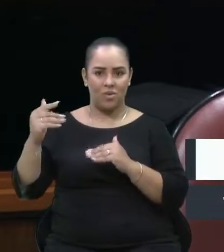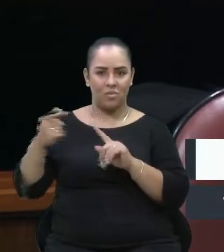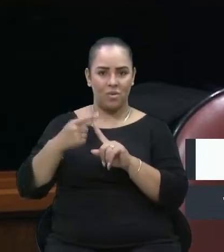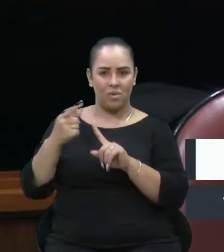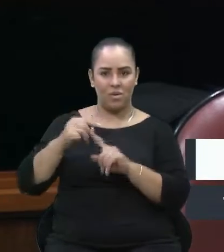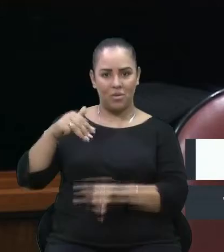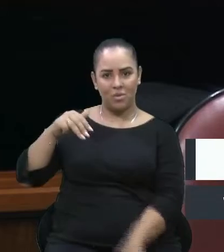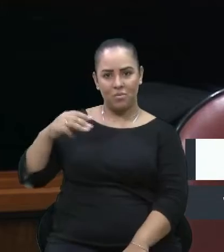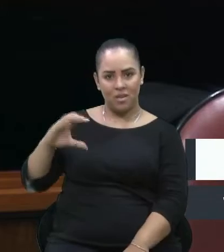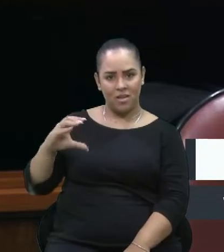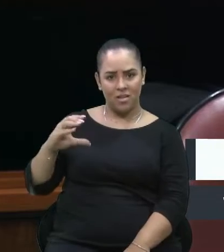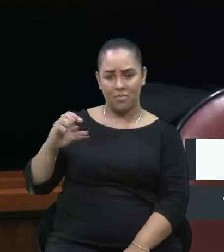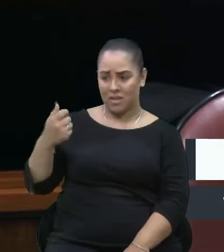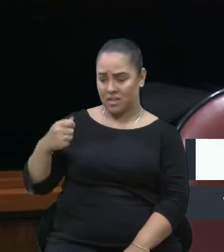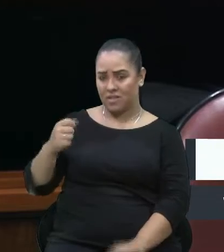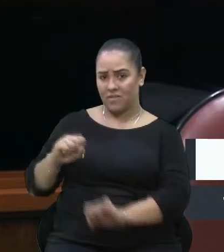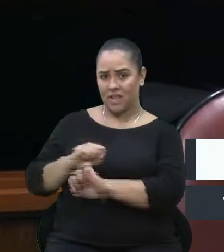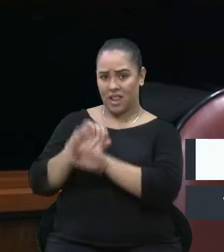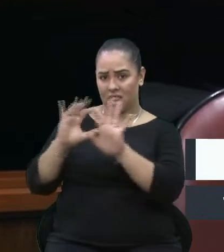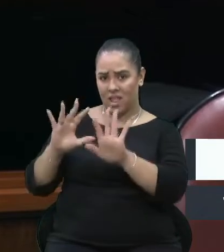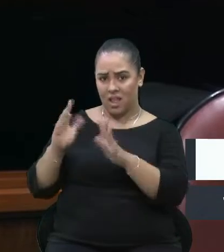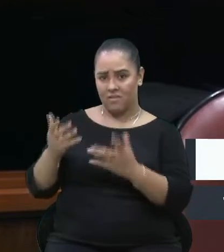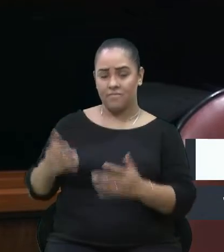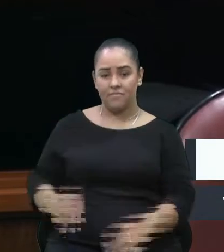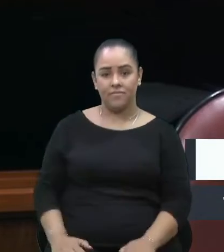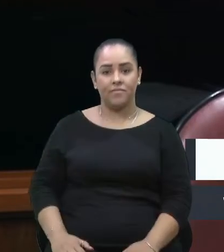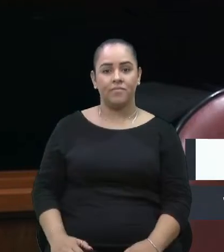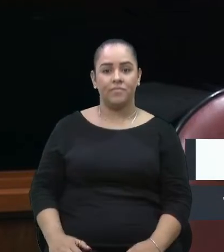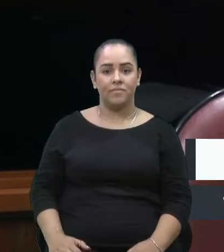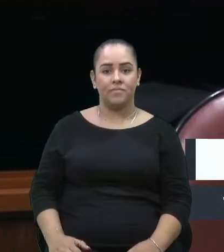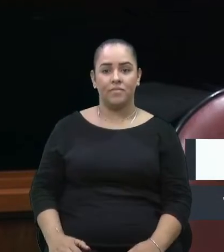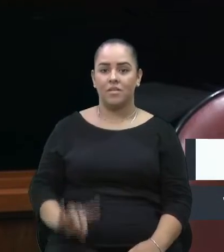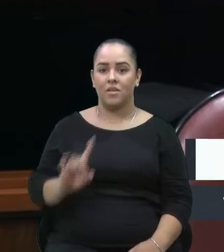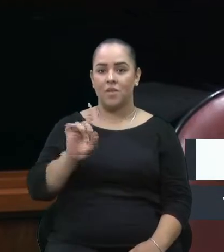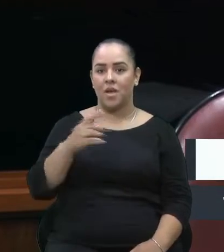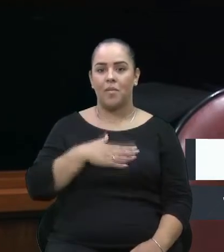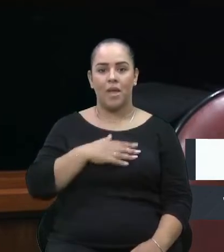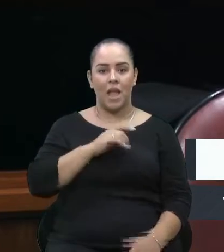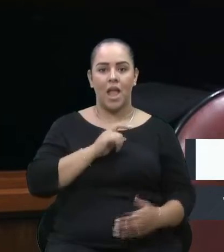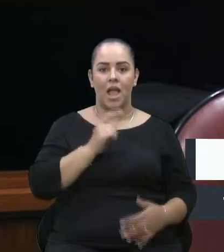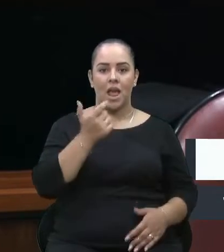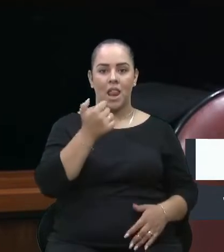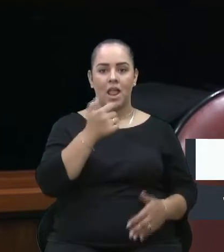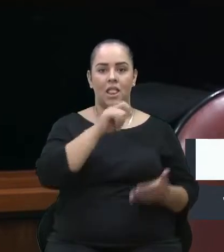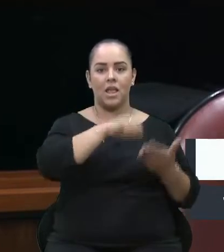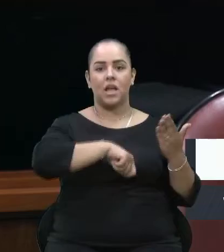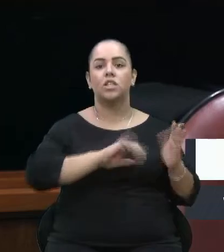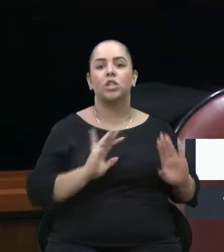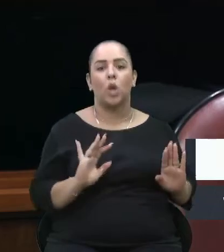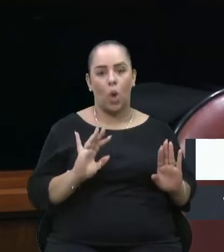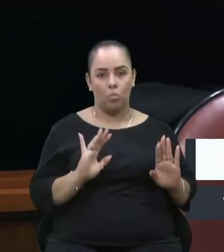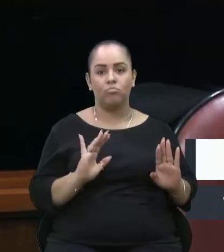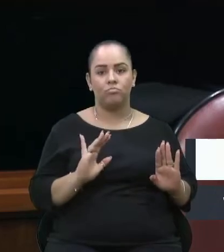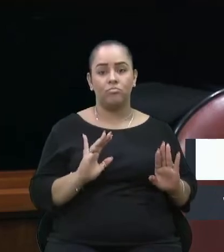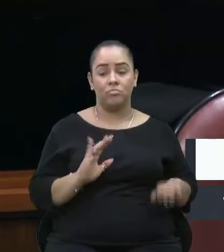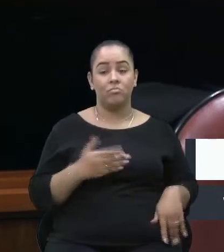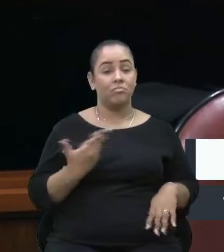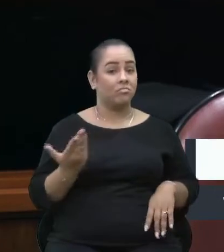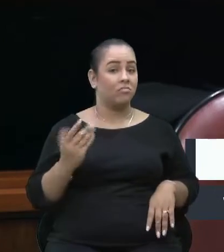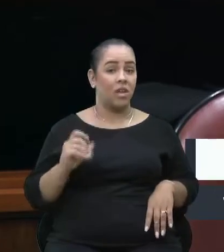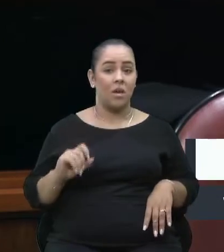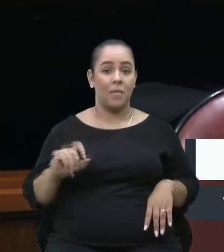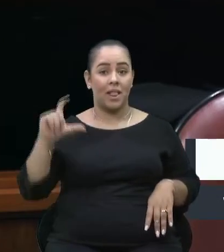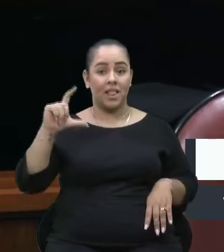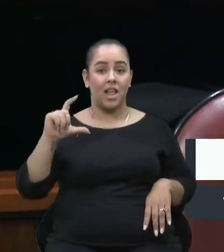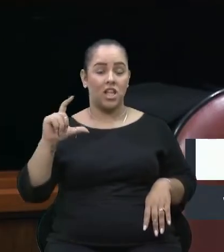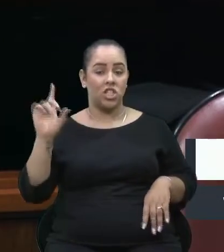março, é bom que fique claro isso. E não foi a minha caneta que assinou lá o aumento da passagem. Essa passagem foi aumentada dia